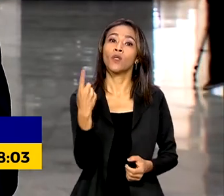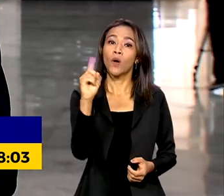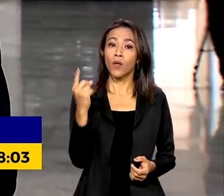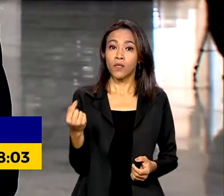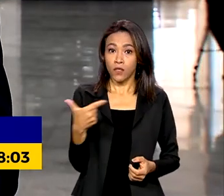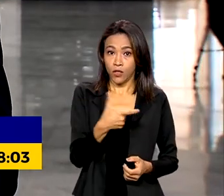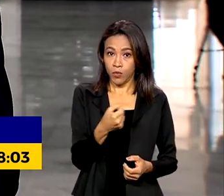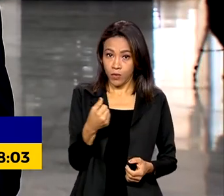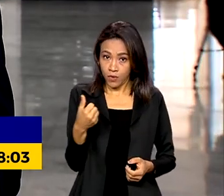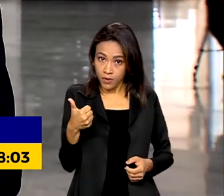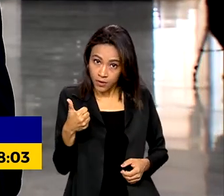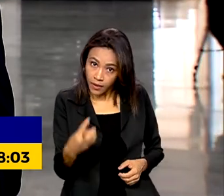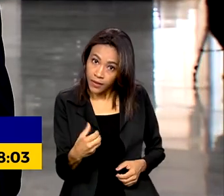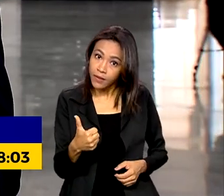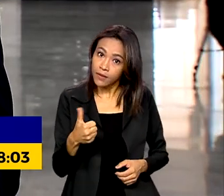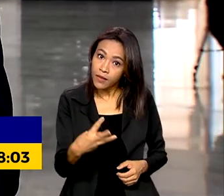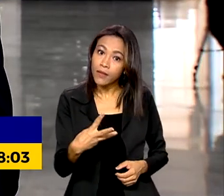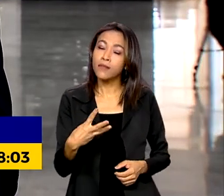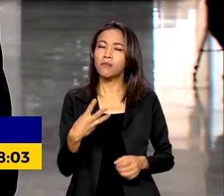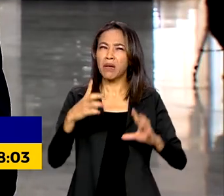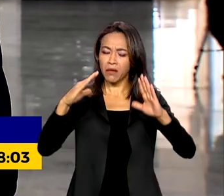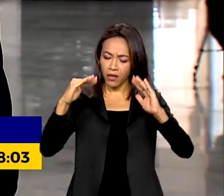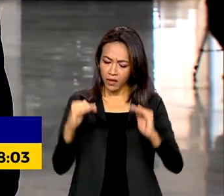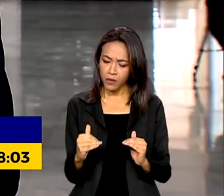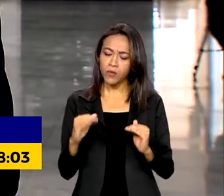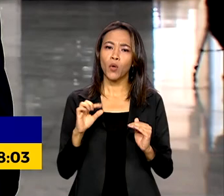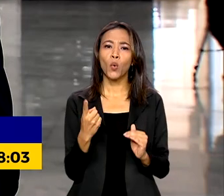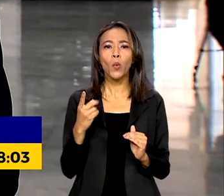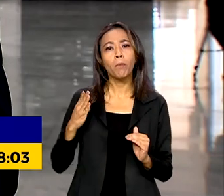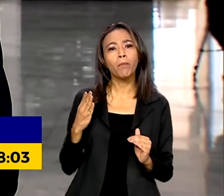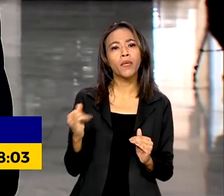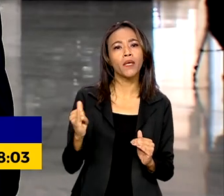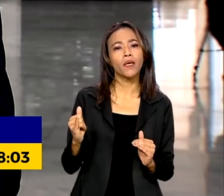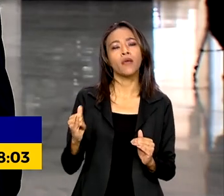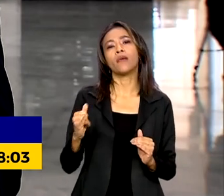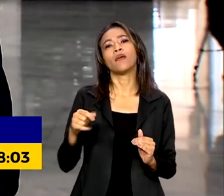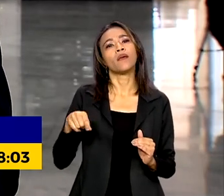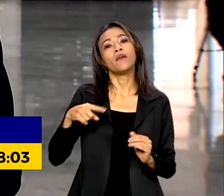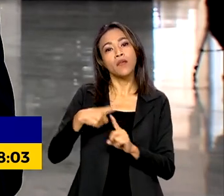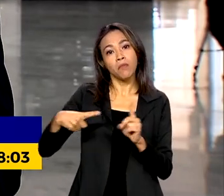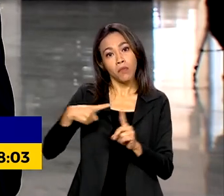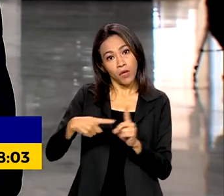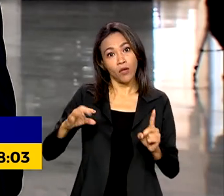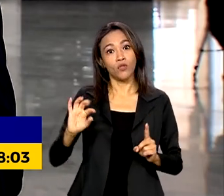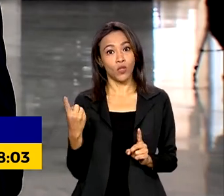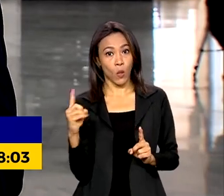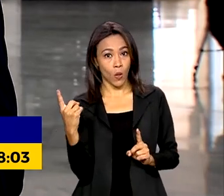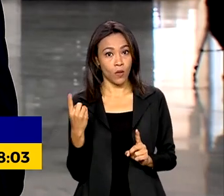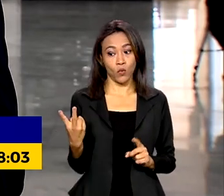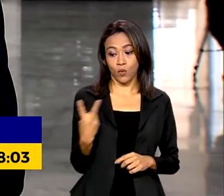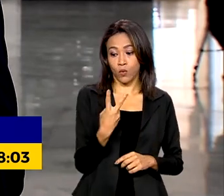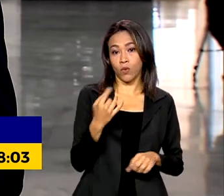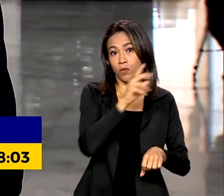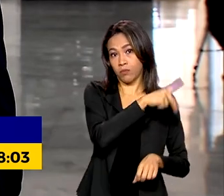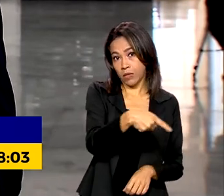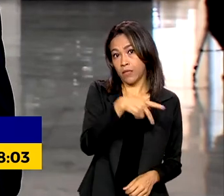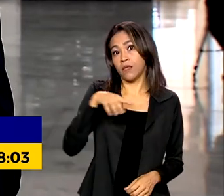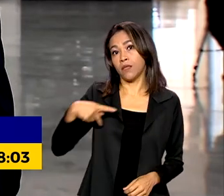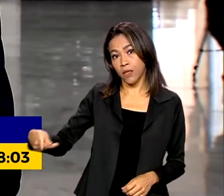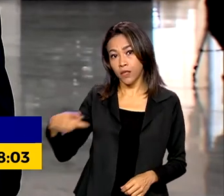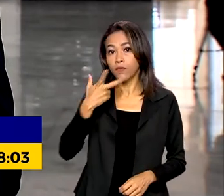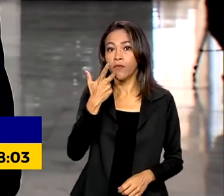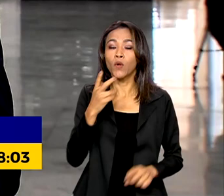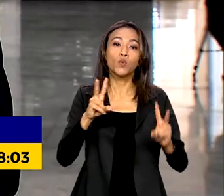2013, mas que caiu para pouco mais de 1 bilhão e meio de dólares no ano passado. Lula e Maduro trataram também do